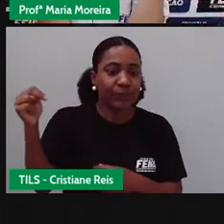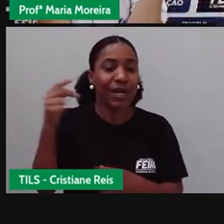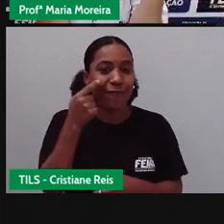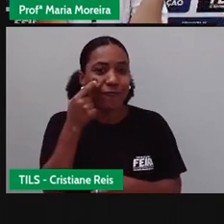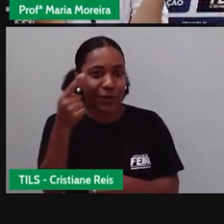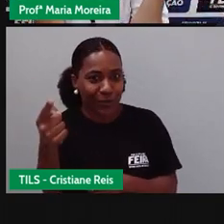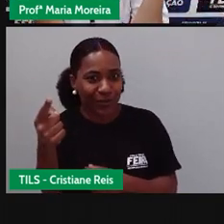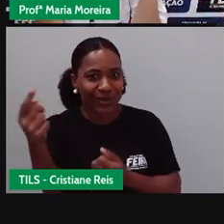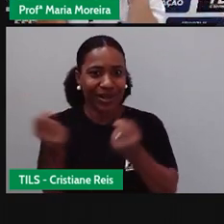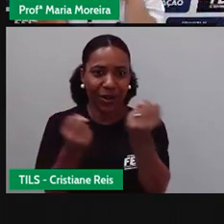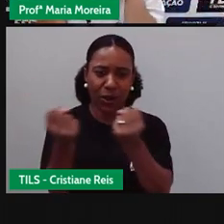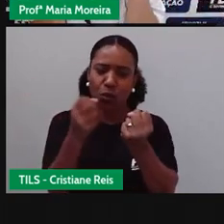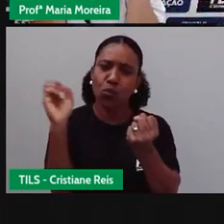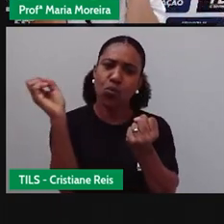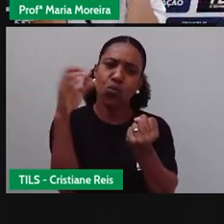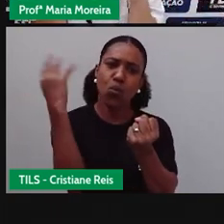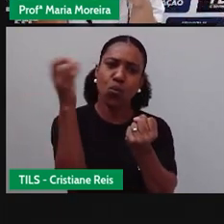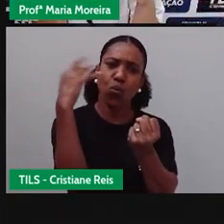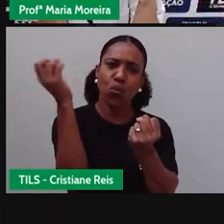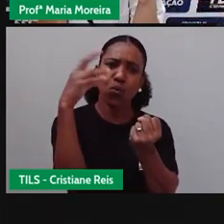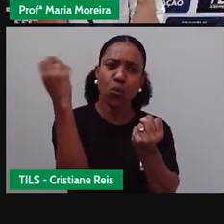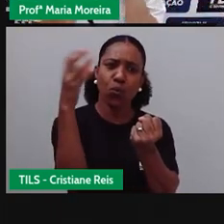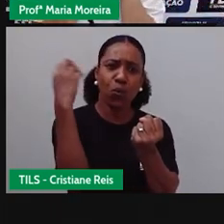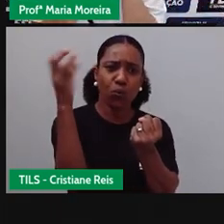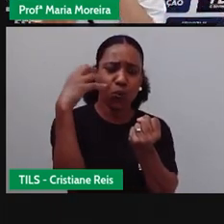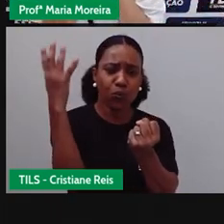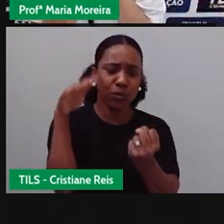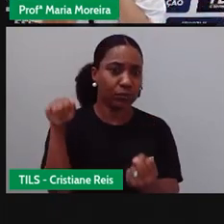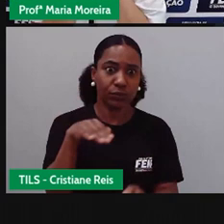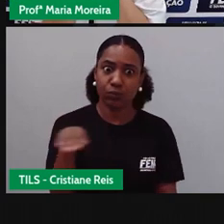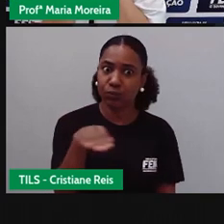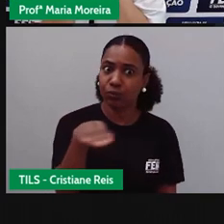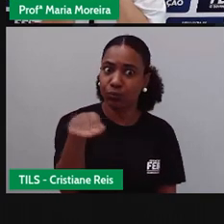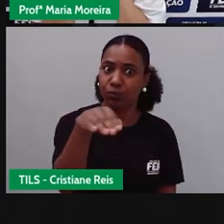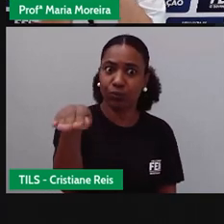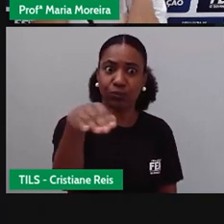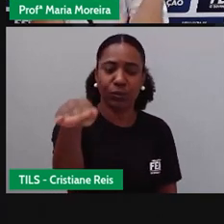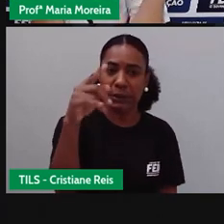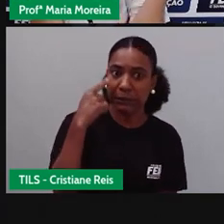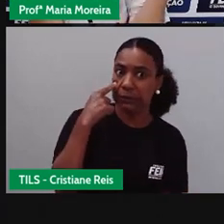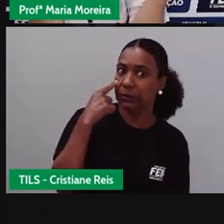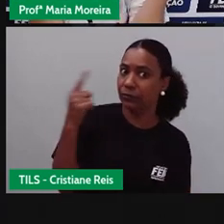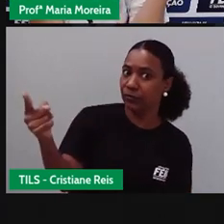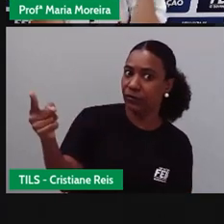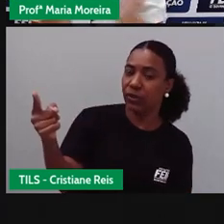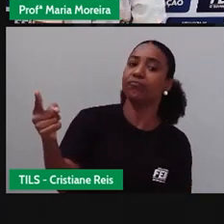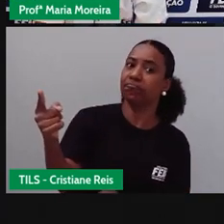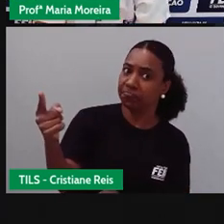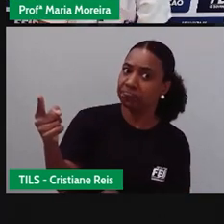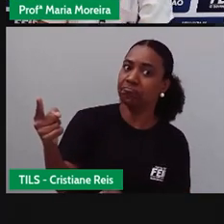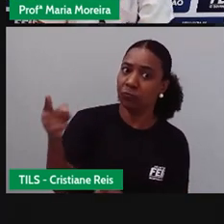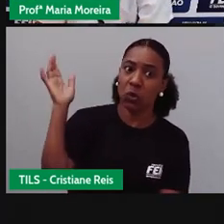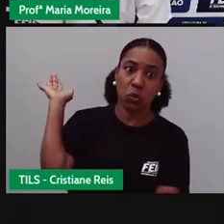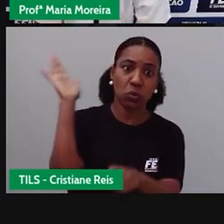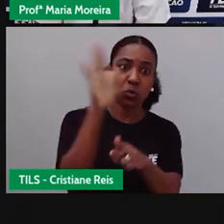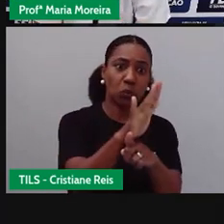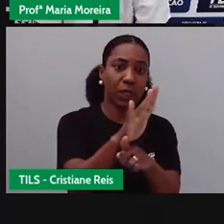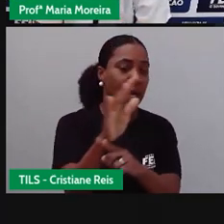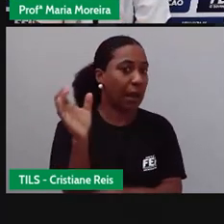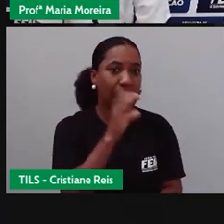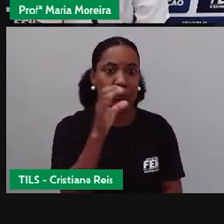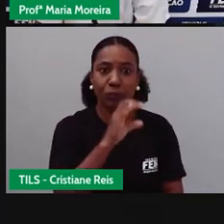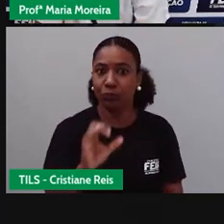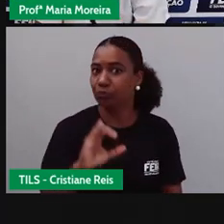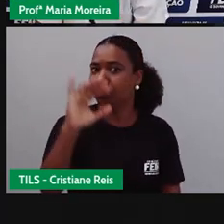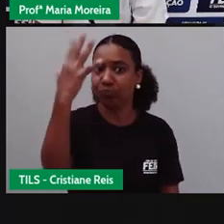E, né, quando a gente visualiza, a gente já sabe do que se trata. Poxa, uma ambulância está prestando socorro a alguém.